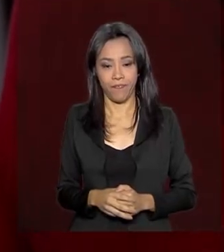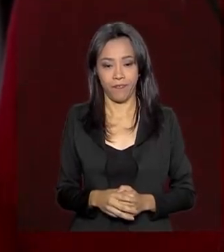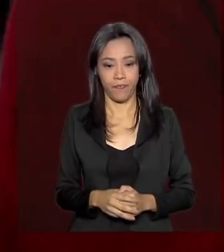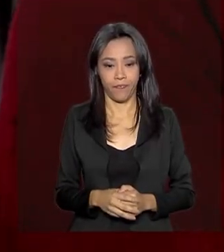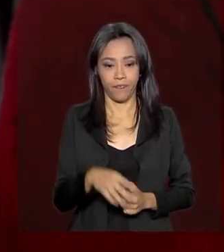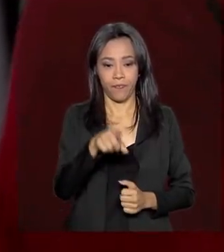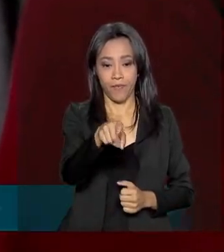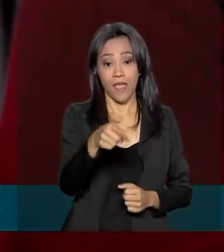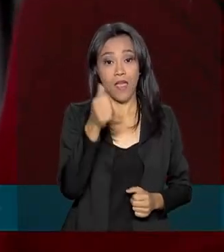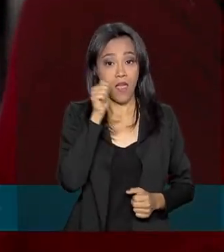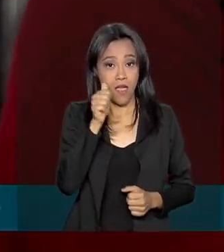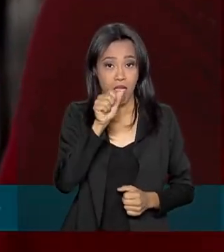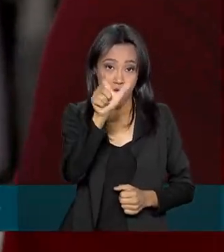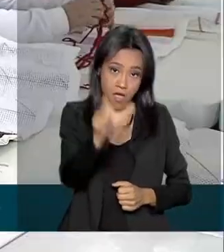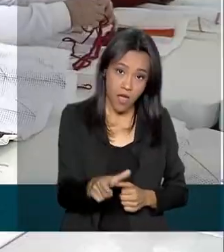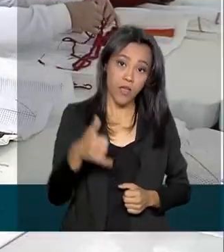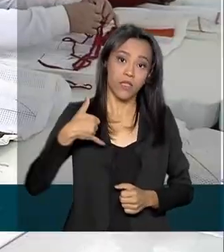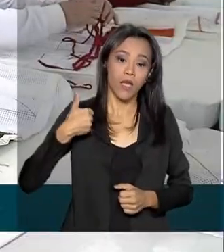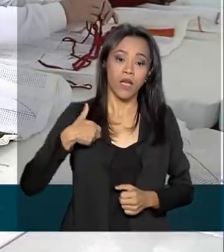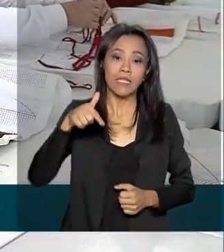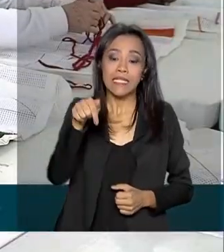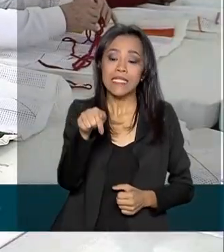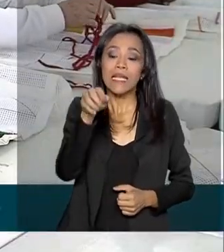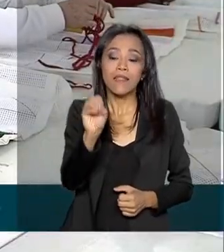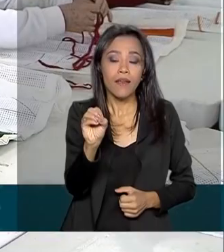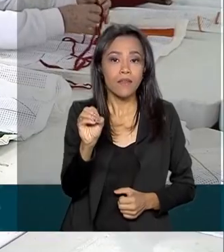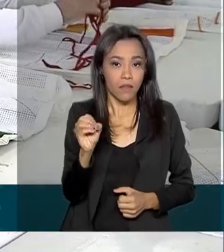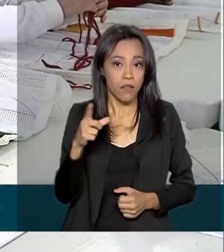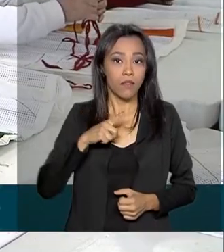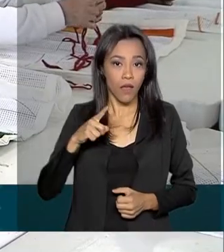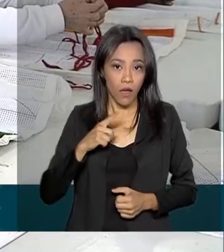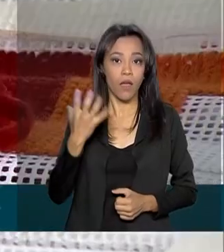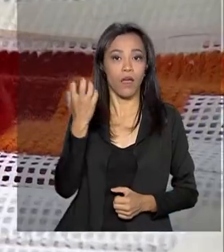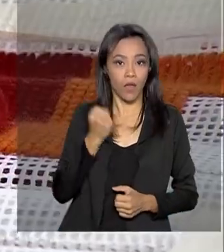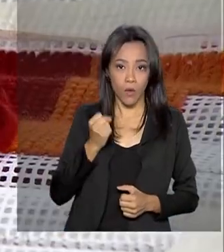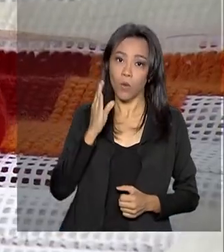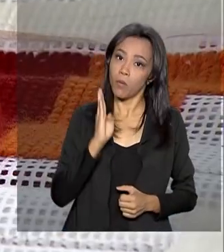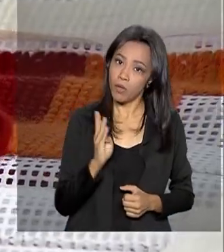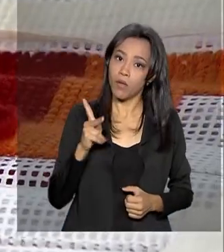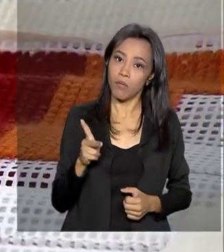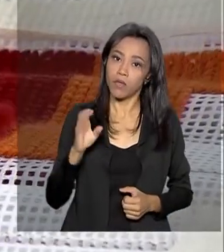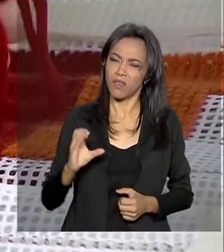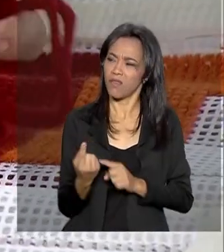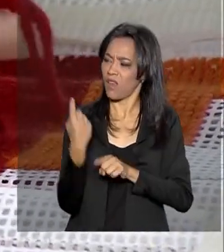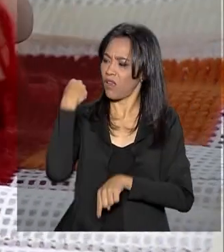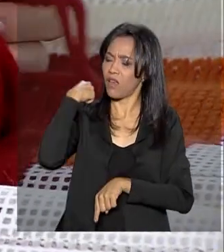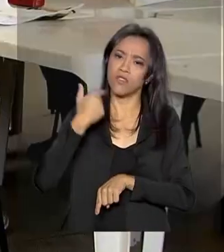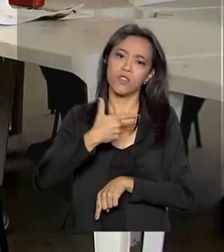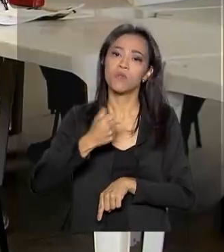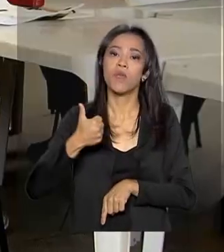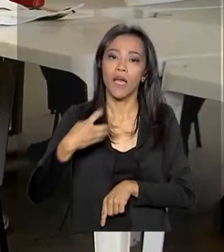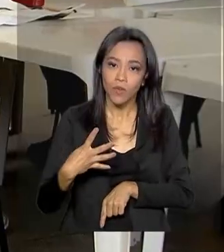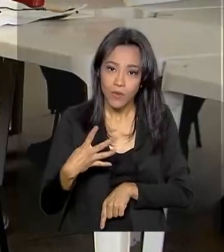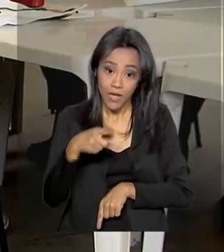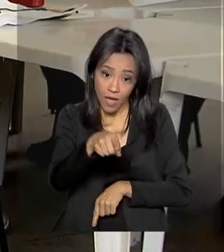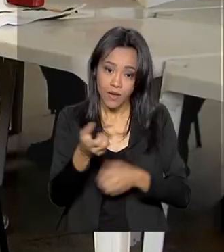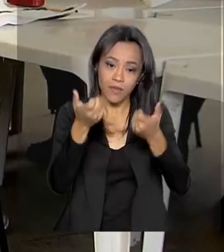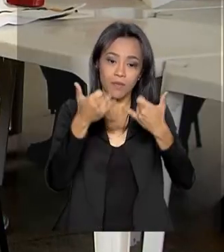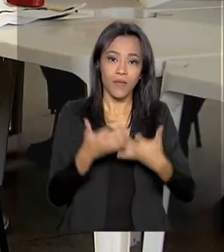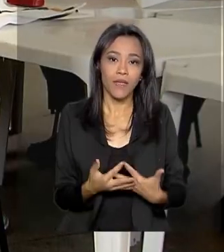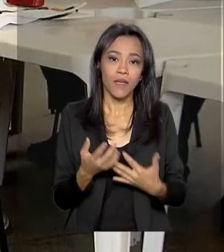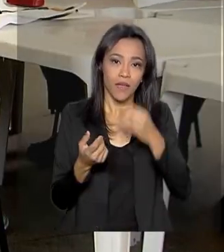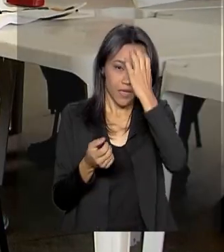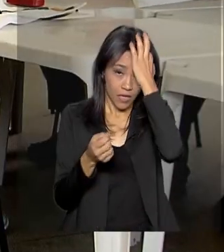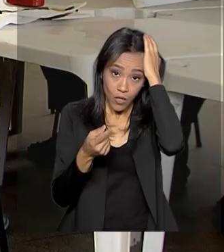Dona Iva, de 70 anos, recebe o benefício de prestação continuada desde 2014. Ela conta que a renda